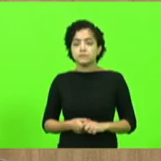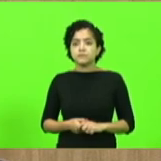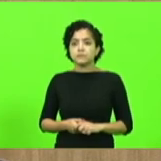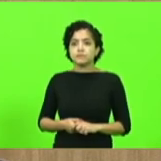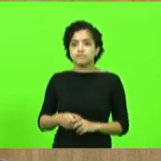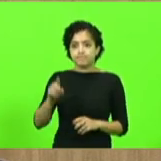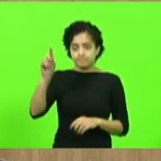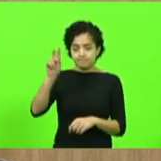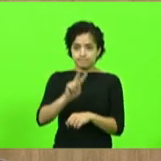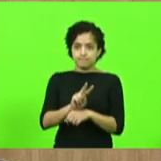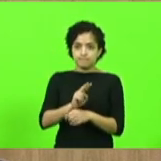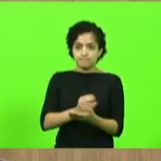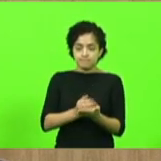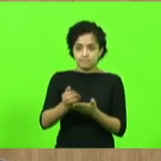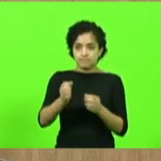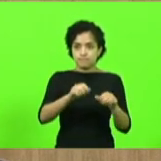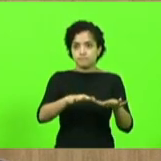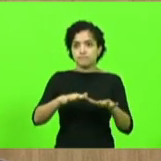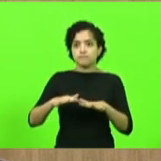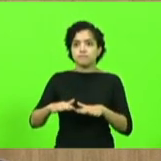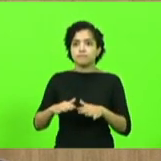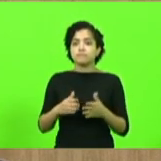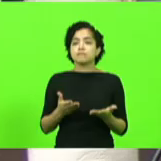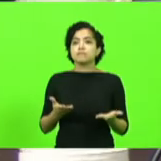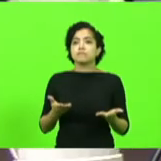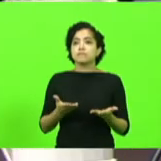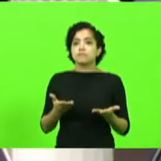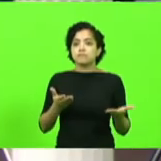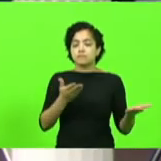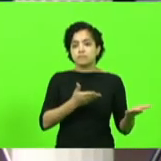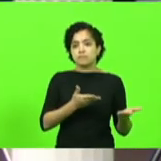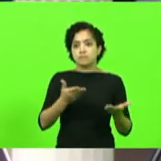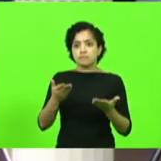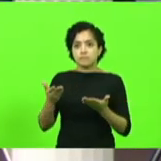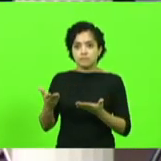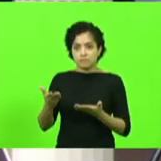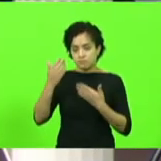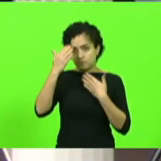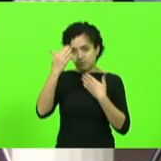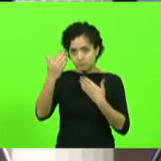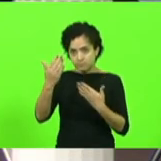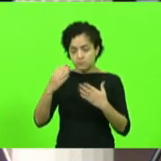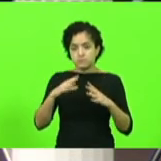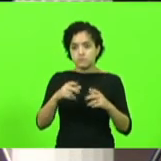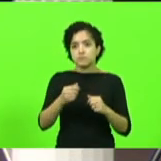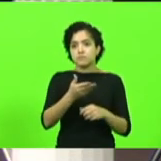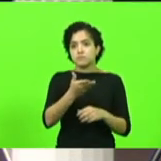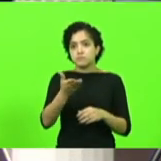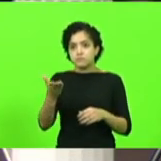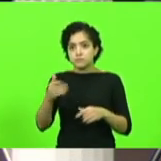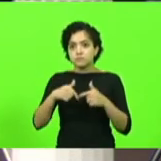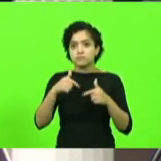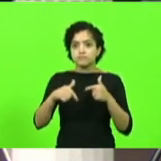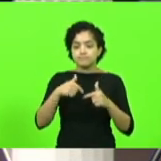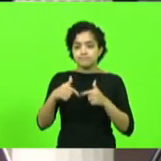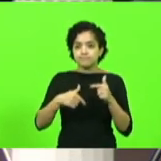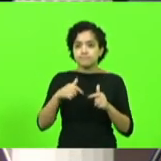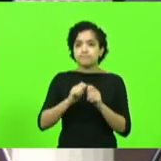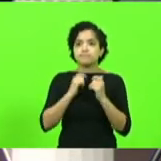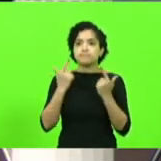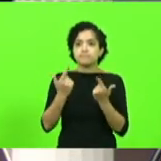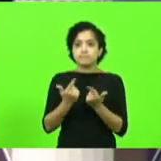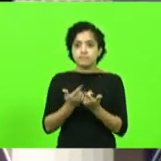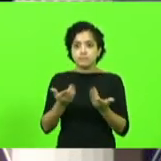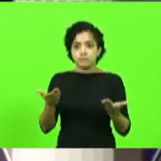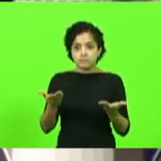Sobre a proteção de Deus, declaro aberta a presente sessão, agradecendo a todos os colegas de trabalho da Assembleia Legislativa que